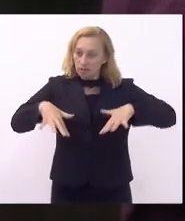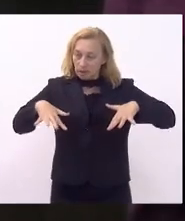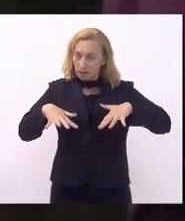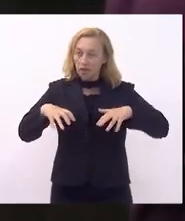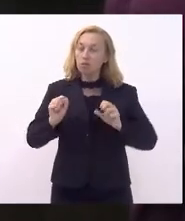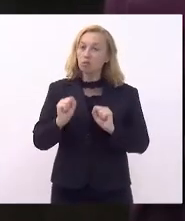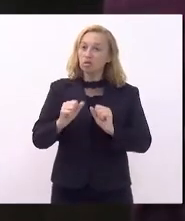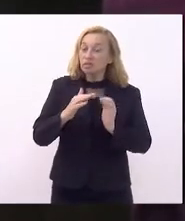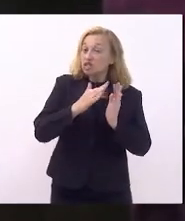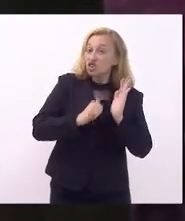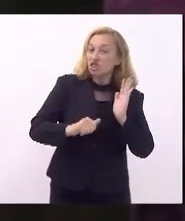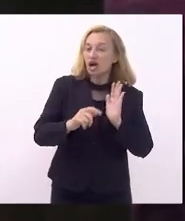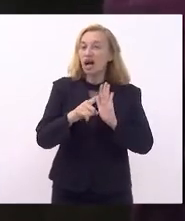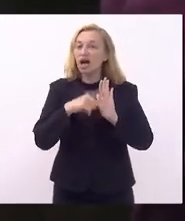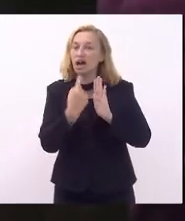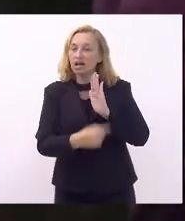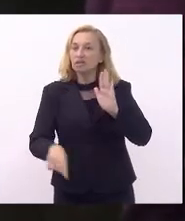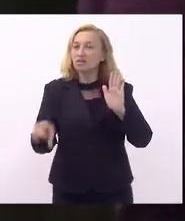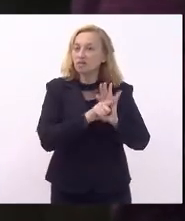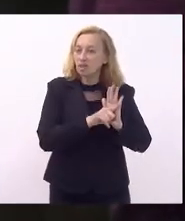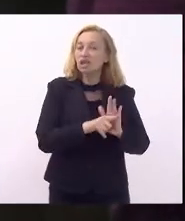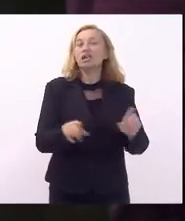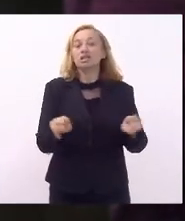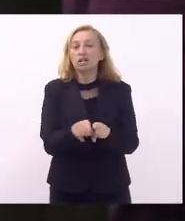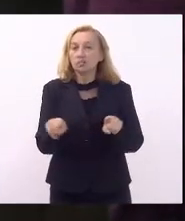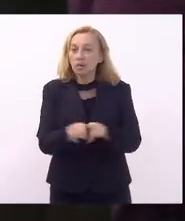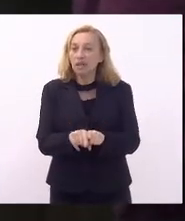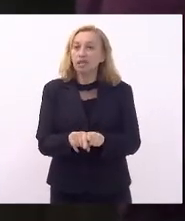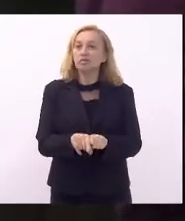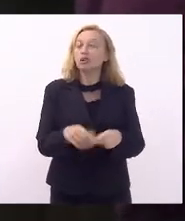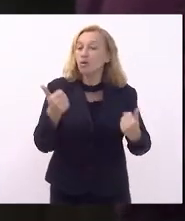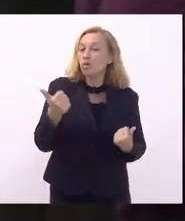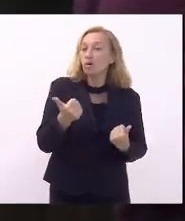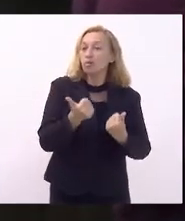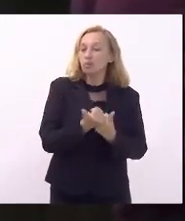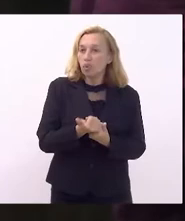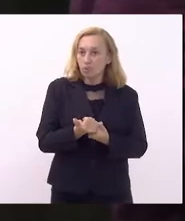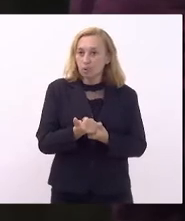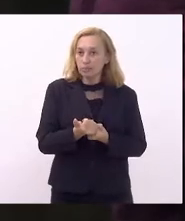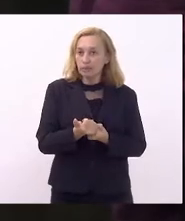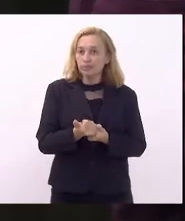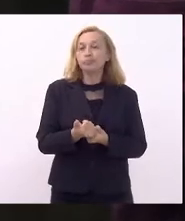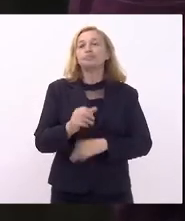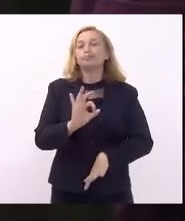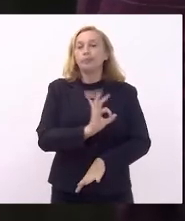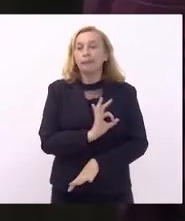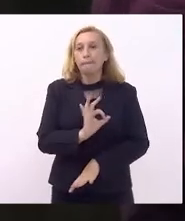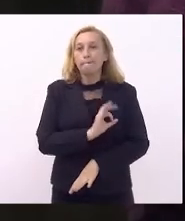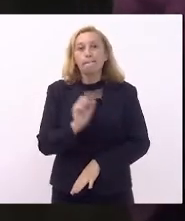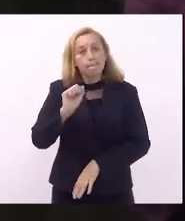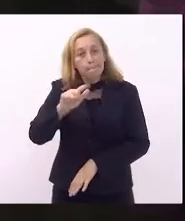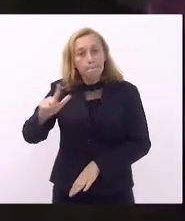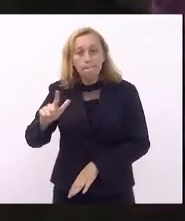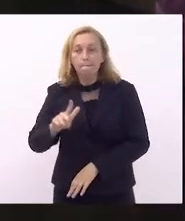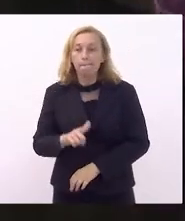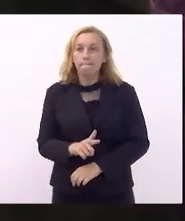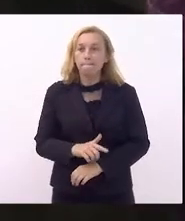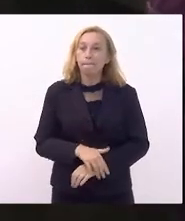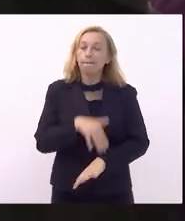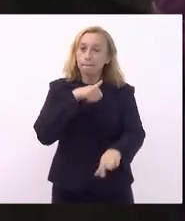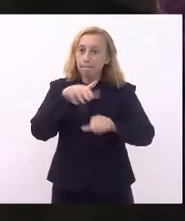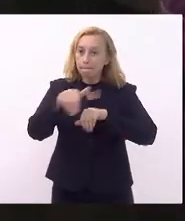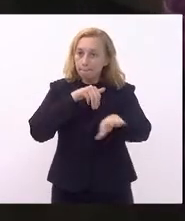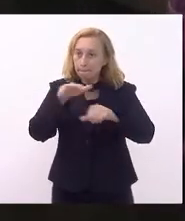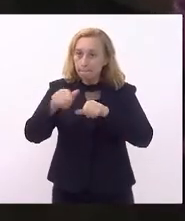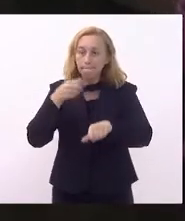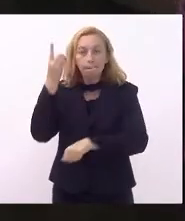derrubar esse veto e conto também com a participação da polícia civil que chame